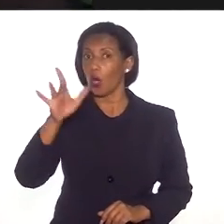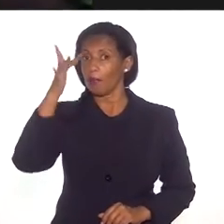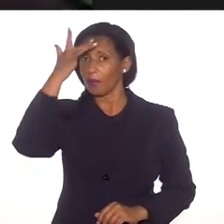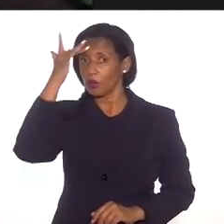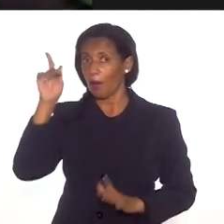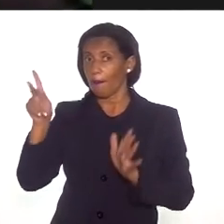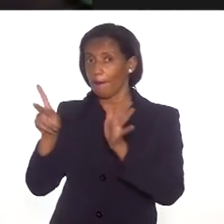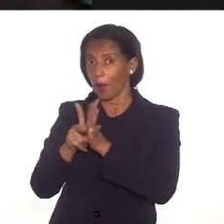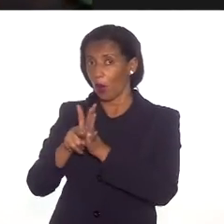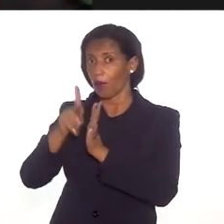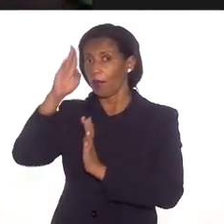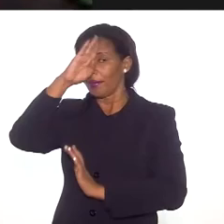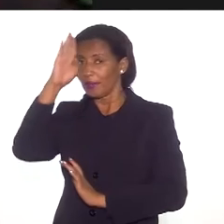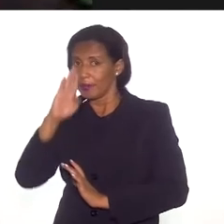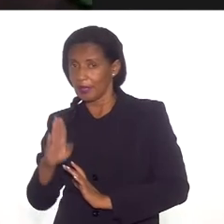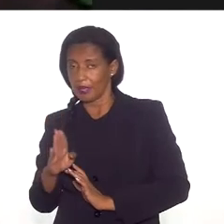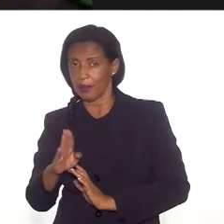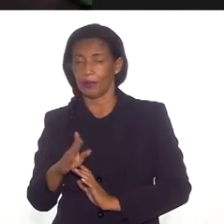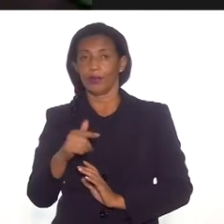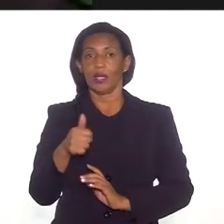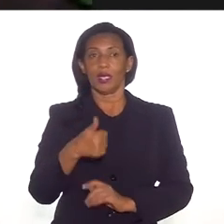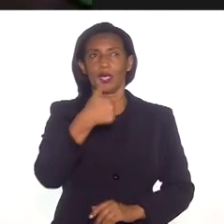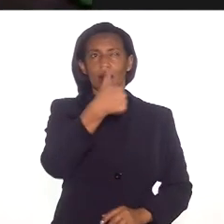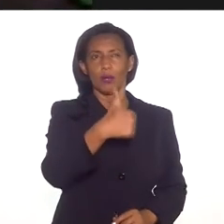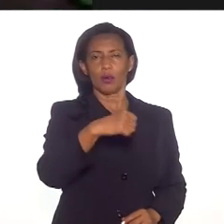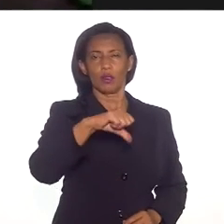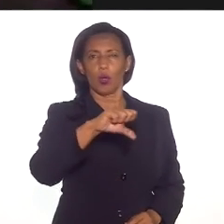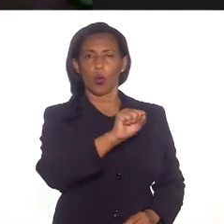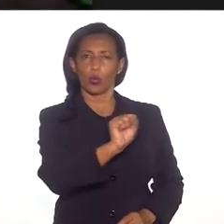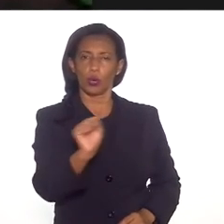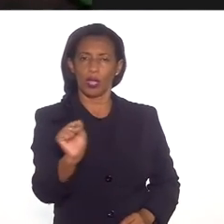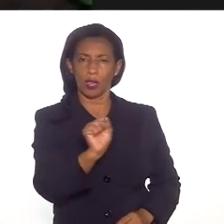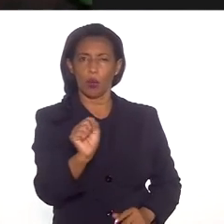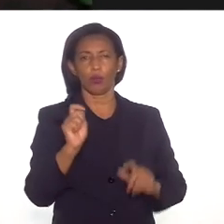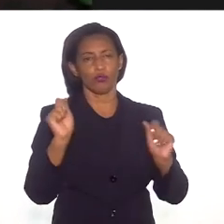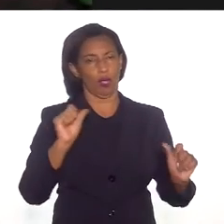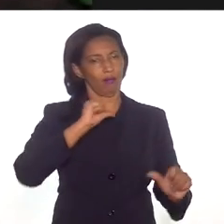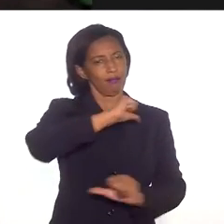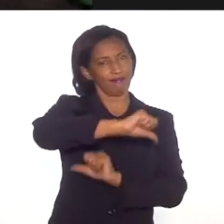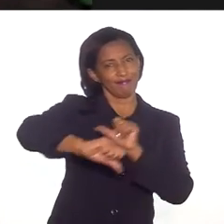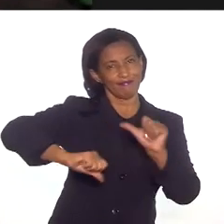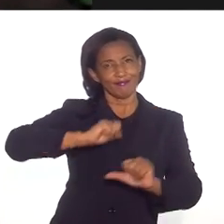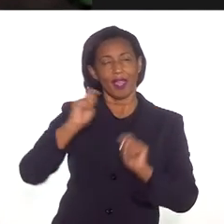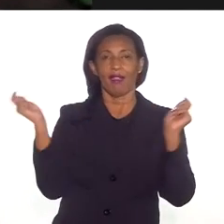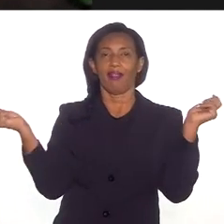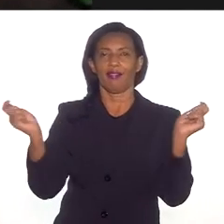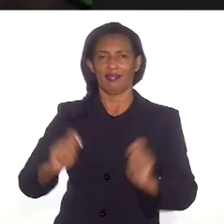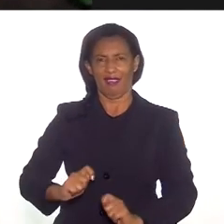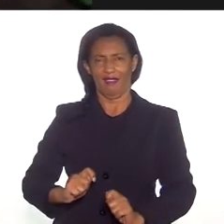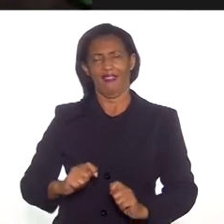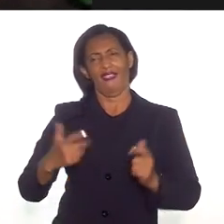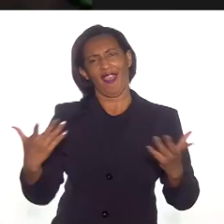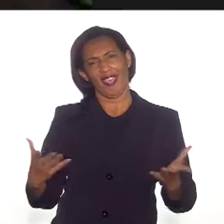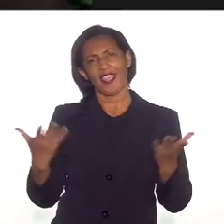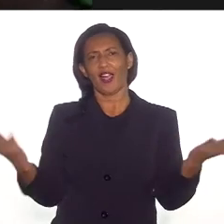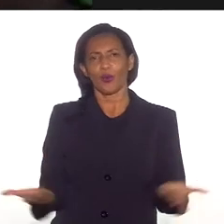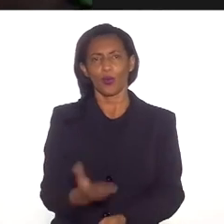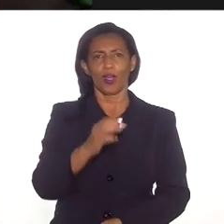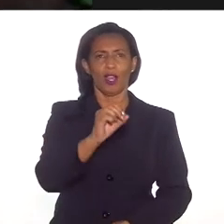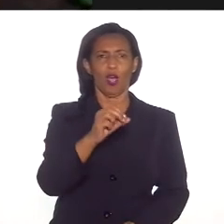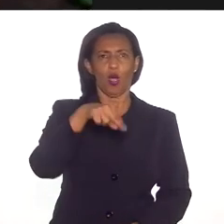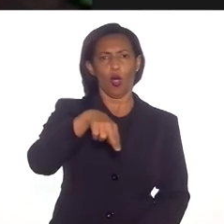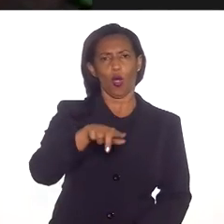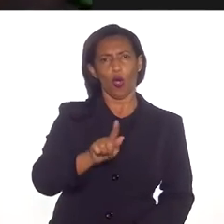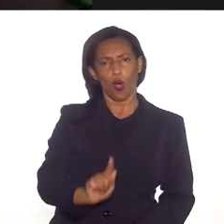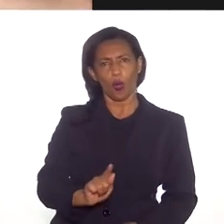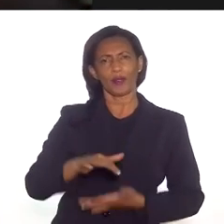cidadão brasileiro, no caso. Em 88, a partir de 88, isso foi possível, e aí se criaram várias ONGs